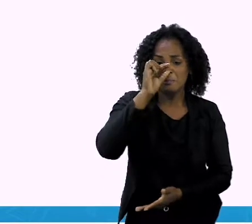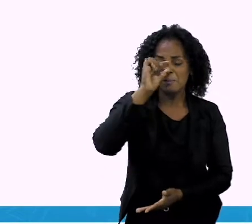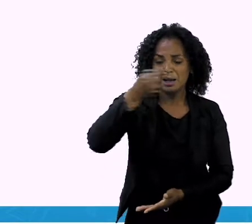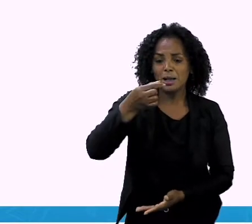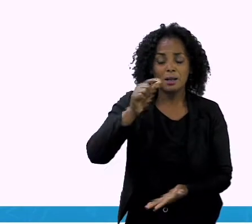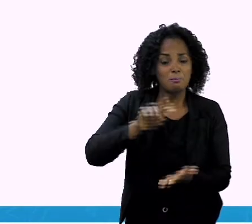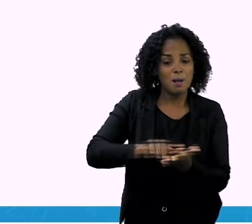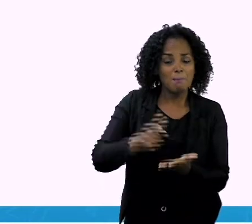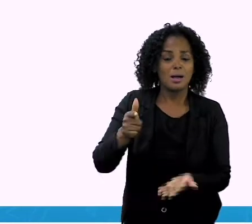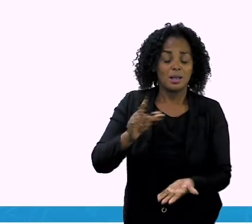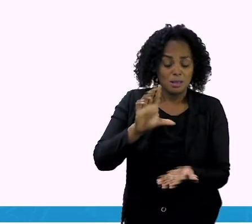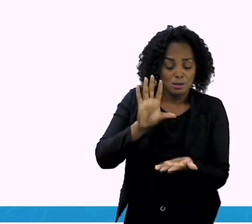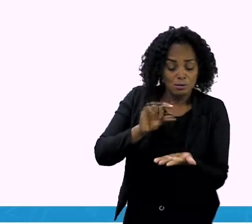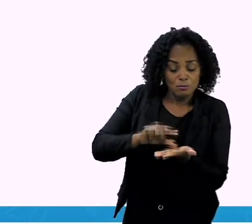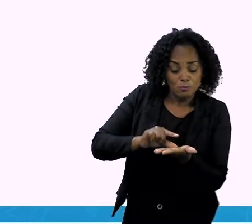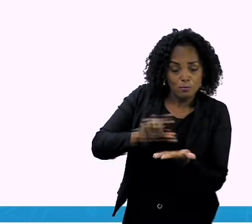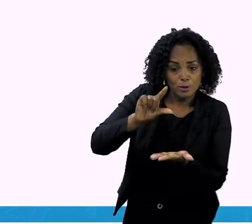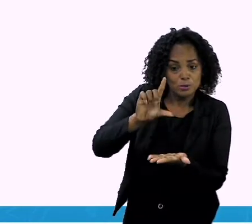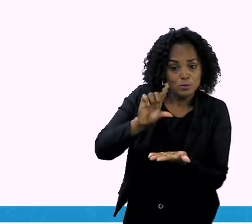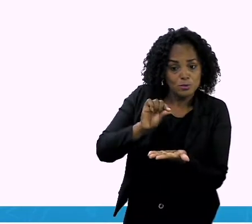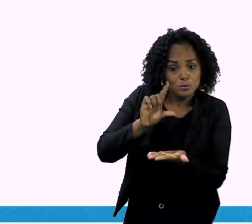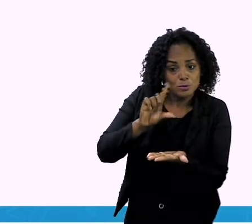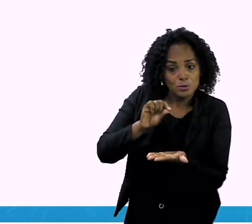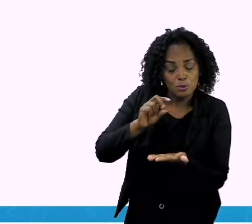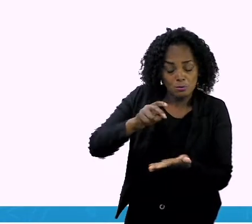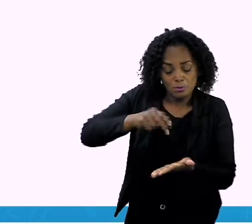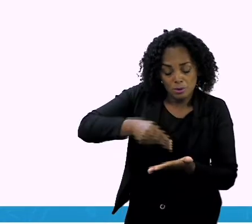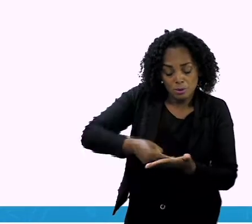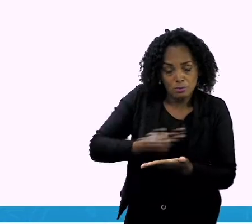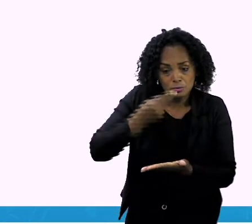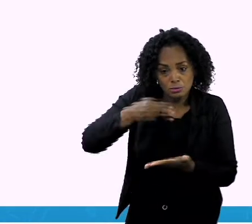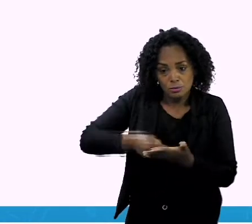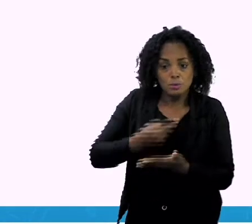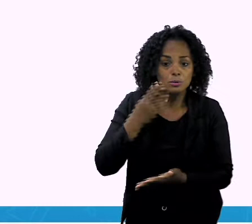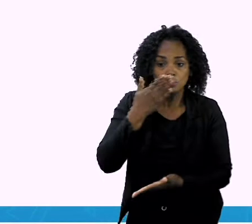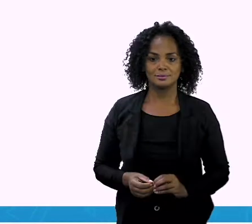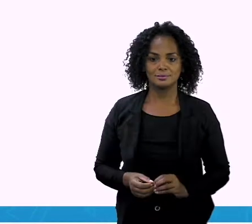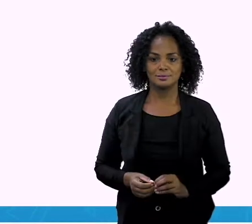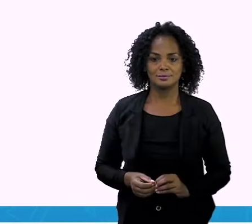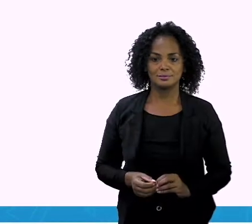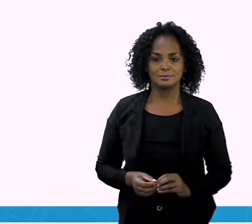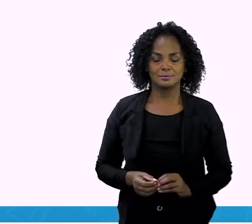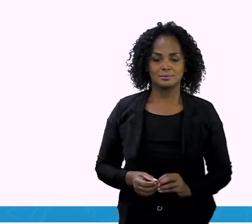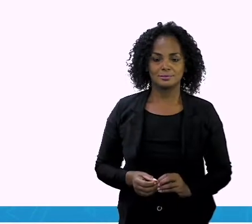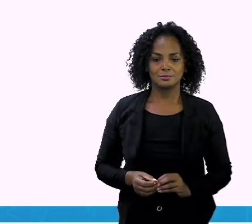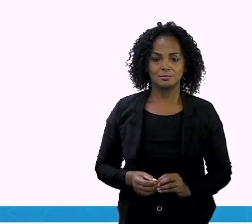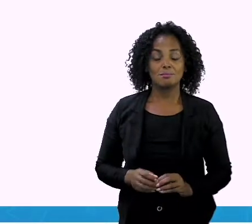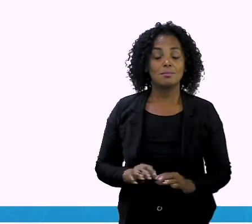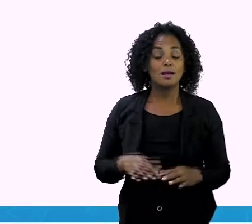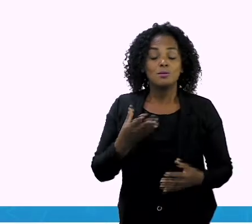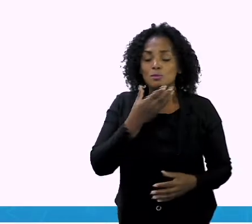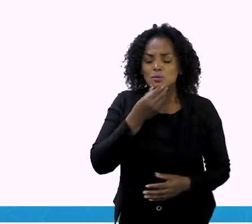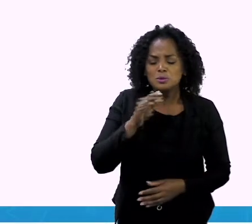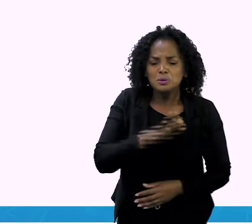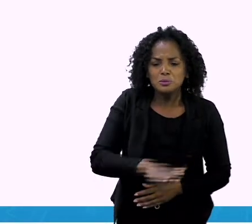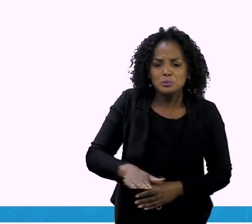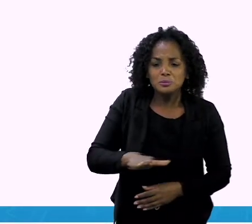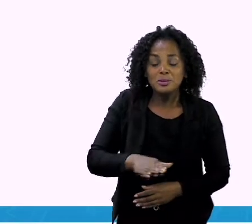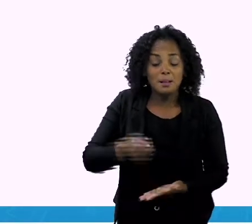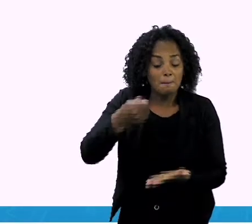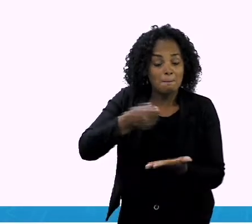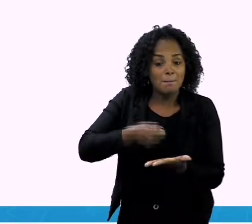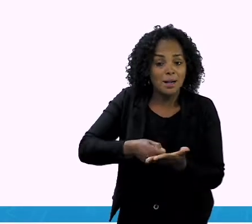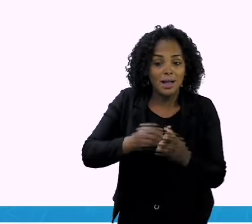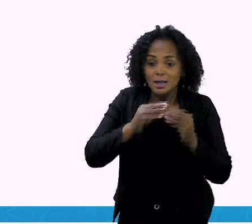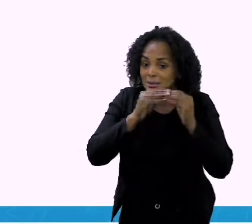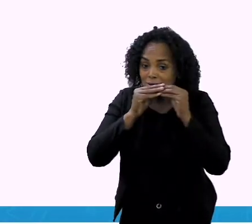Com vidro de cola. Com geleia de jabuticaba. O Armandinho quis pagar um